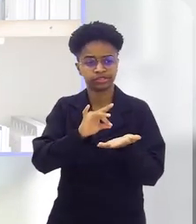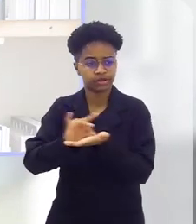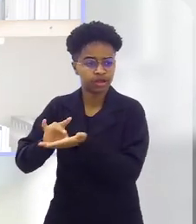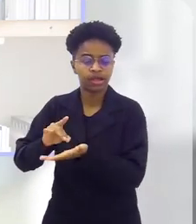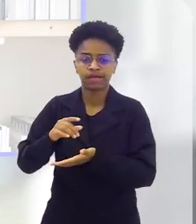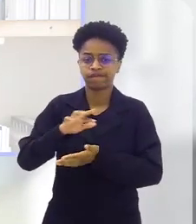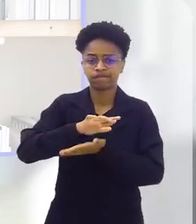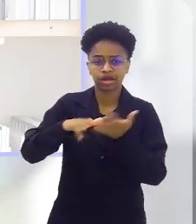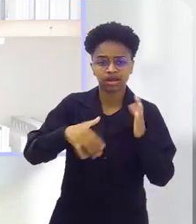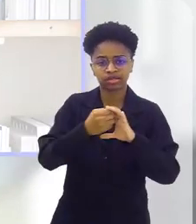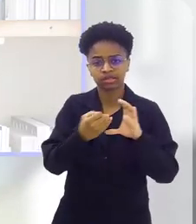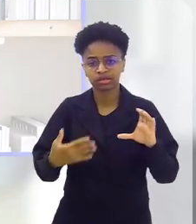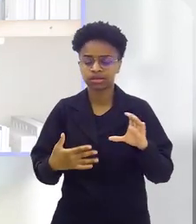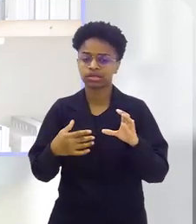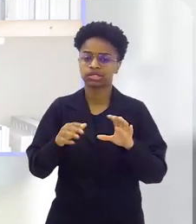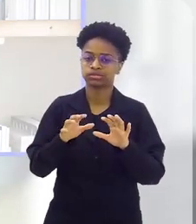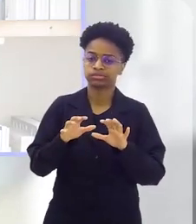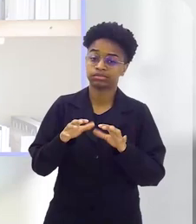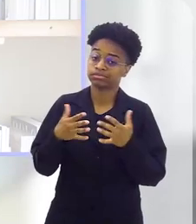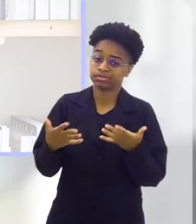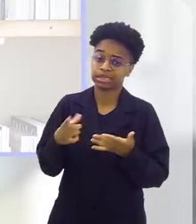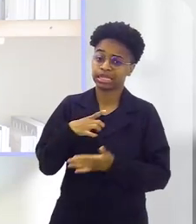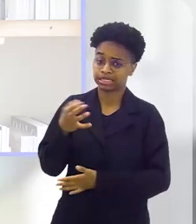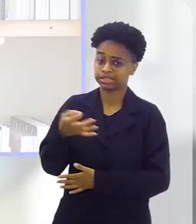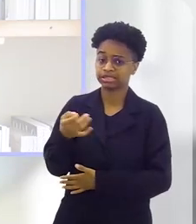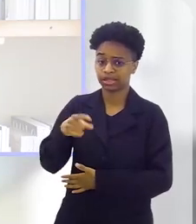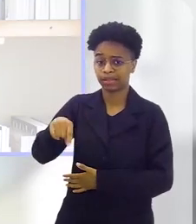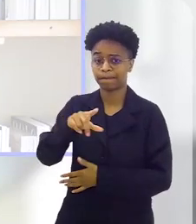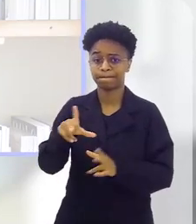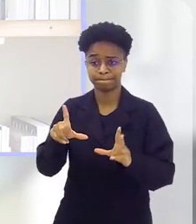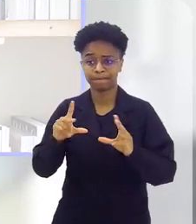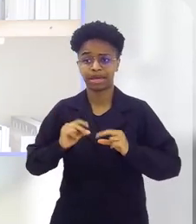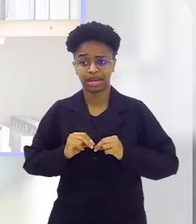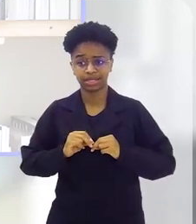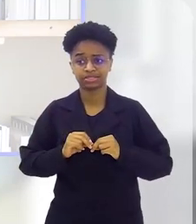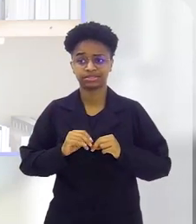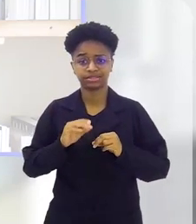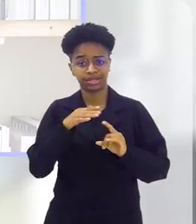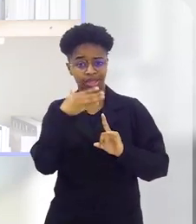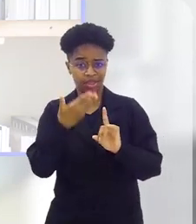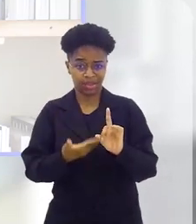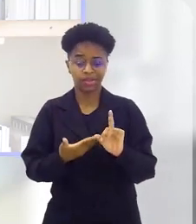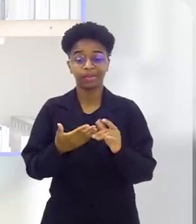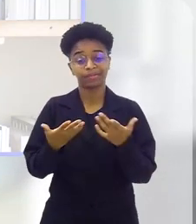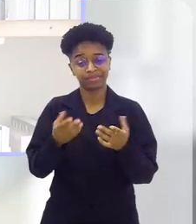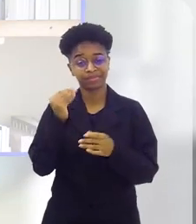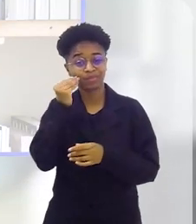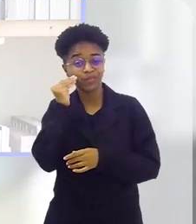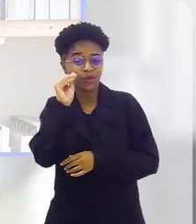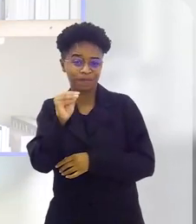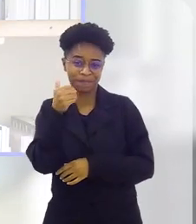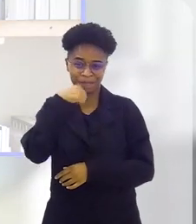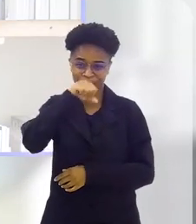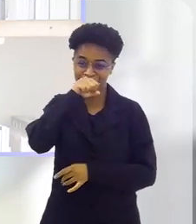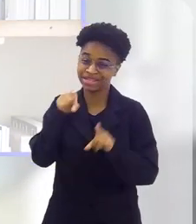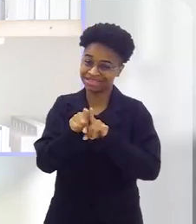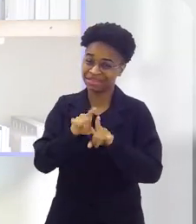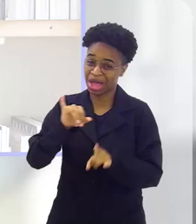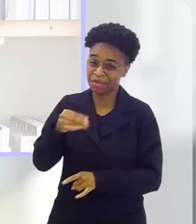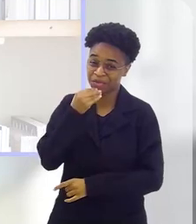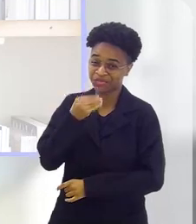realidades, várias situações e elas, com certeza, merecem todo o reconhecimento. Aliás, um beijo para minha mãe, então, também,